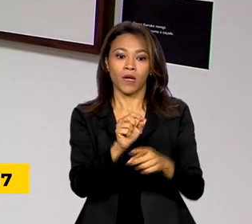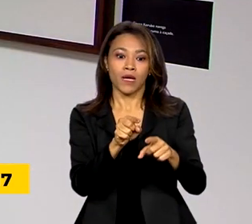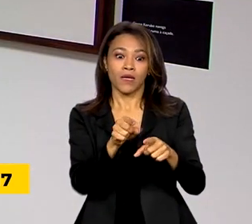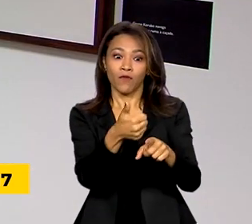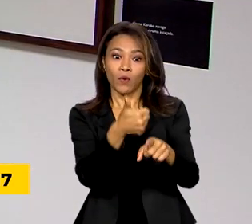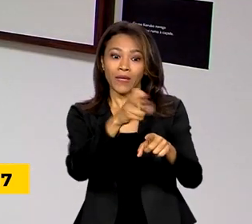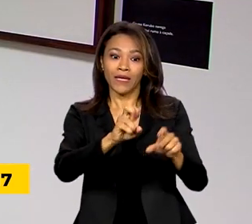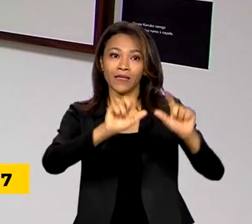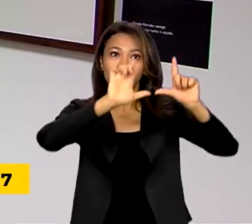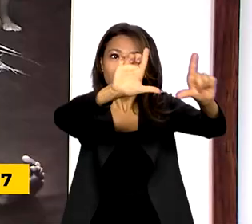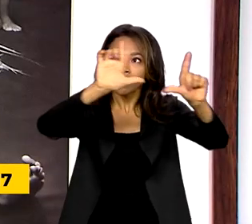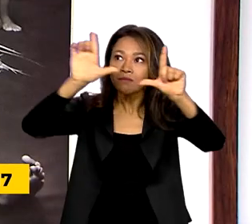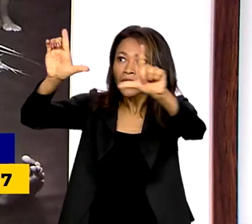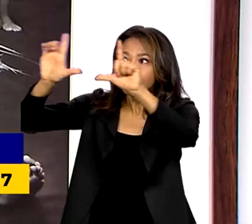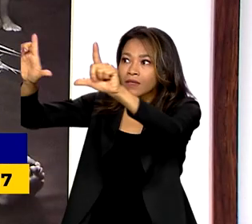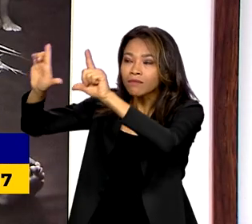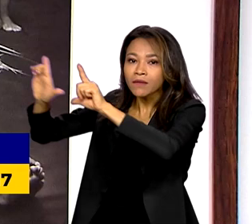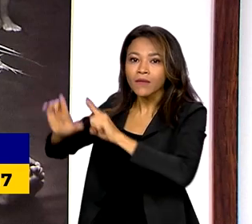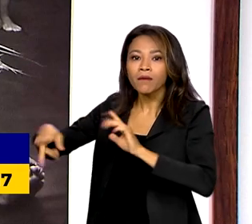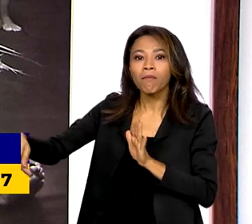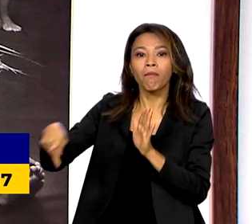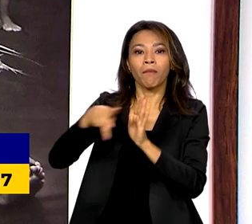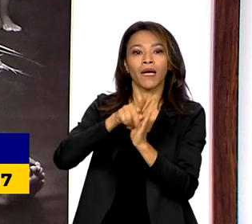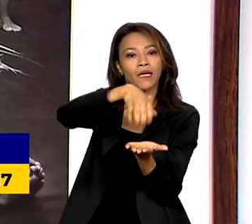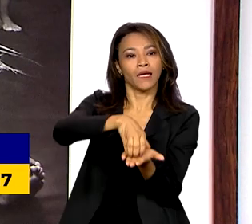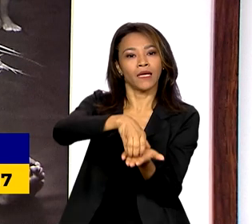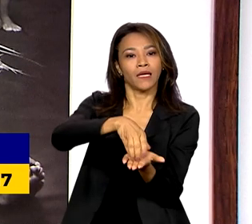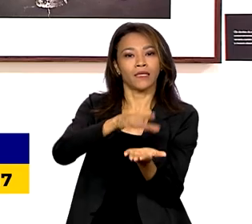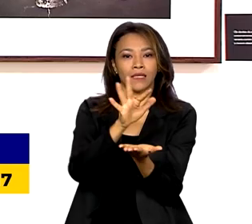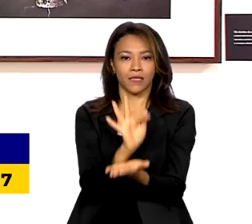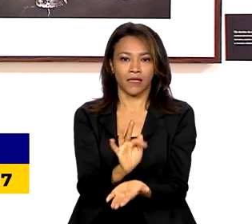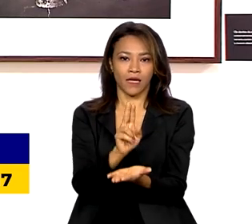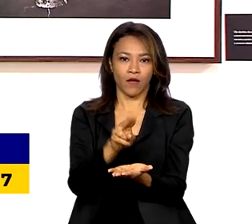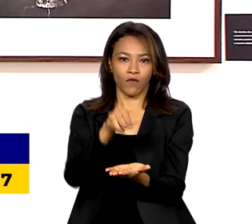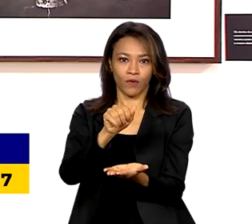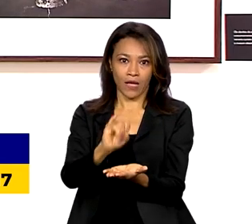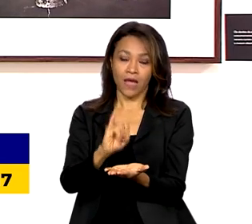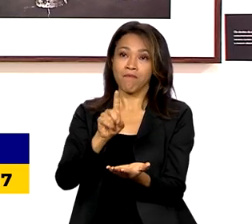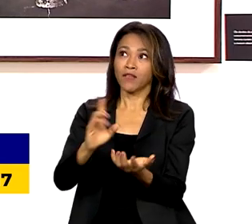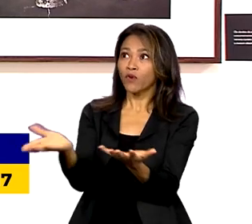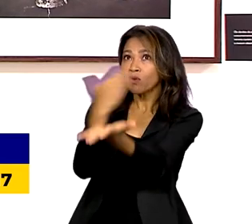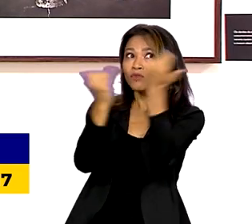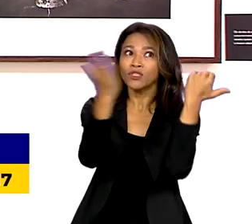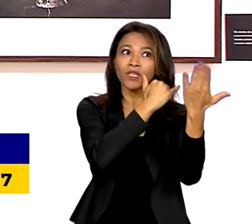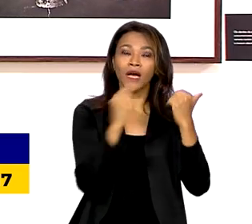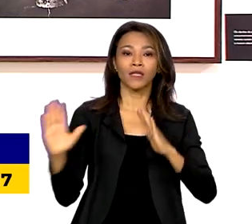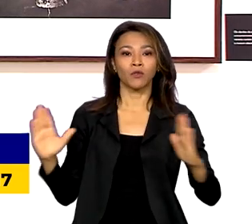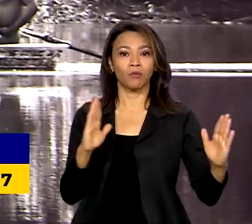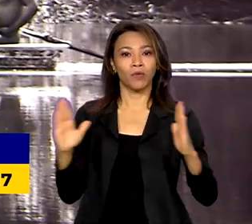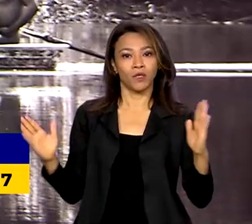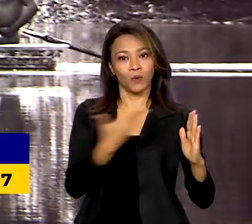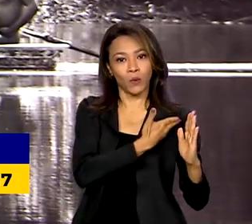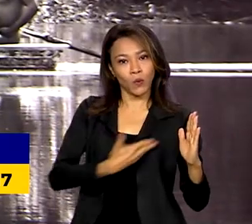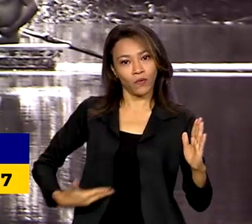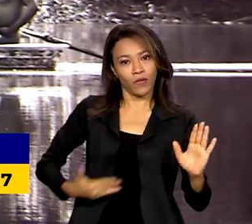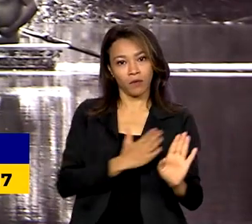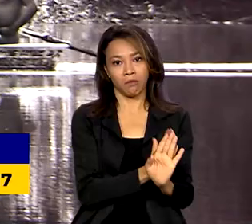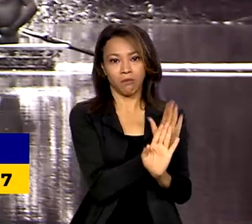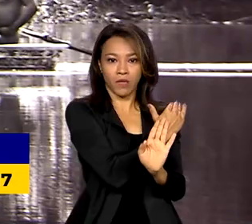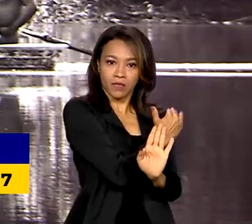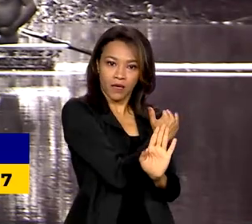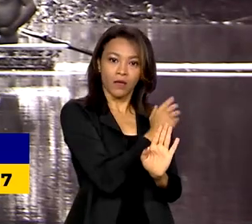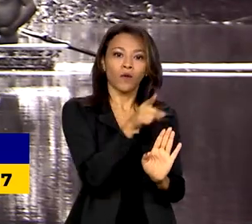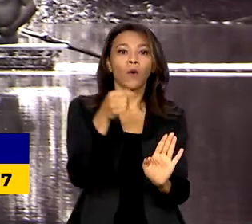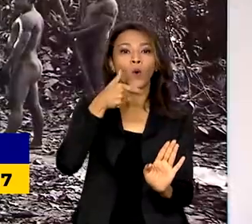peças faziam parte do acervo da FUNAI, mas foram retiradas da instituição durante o governo anterior. Ontem, como